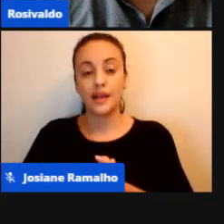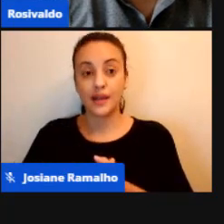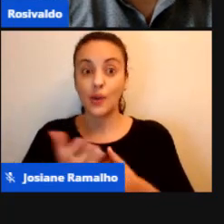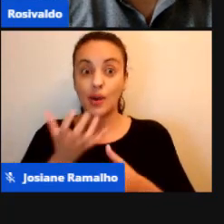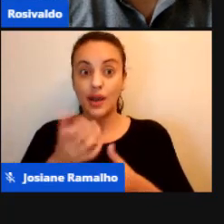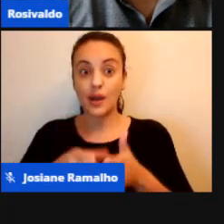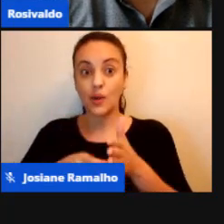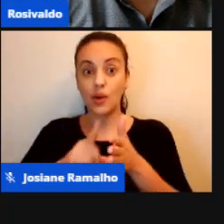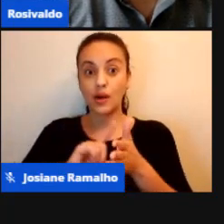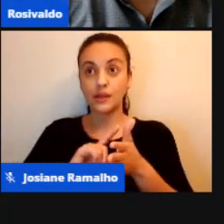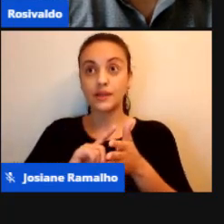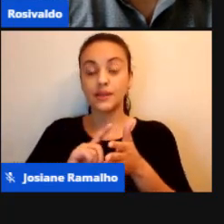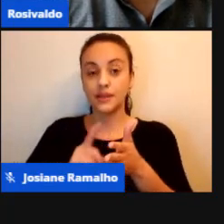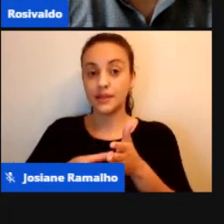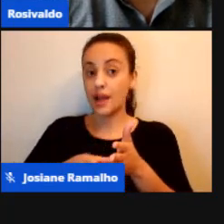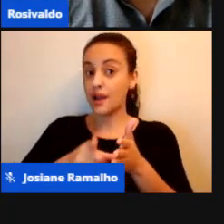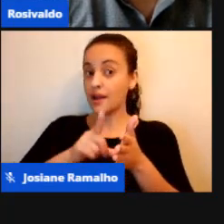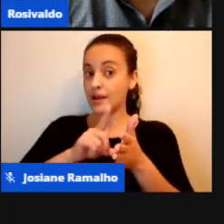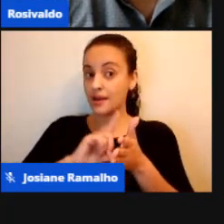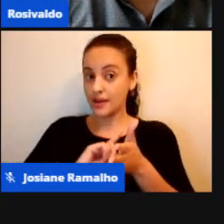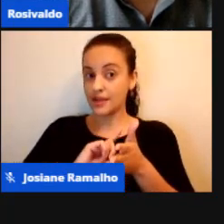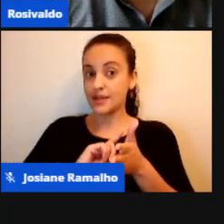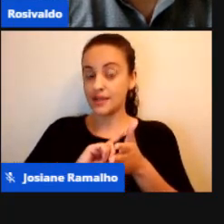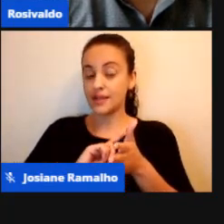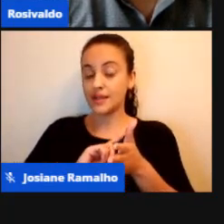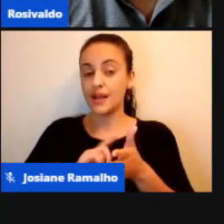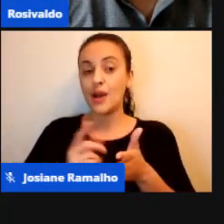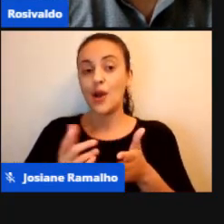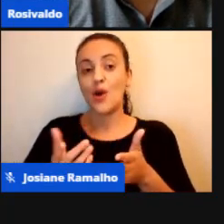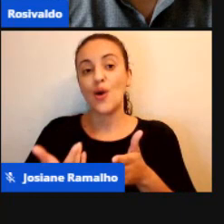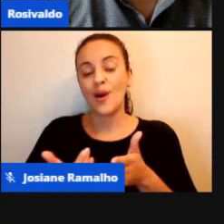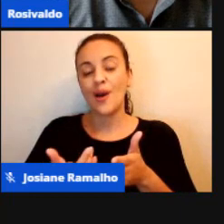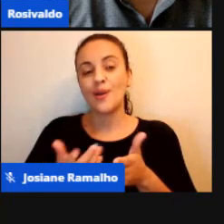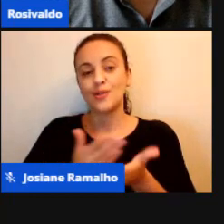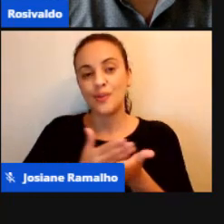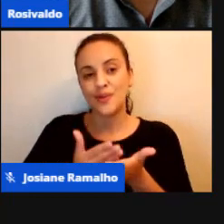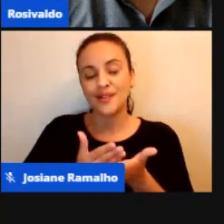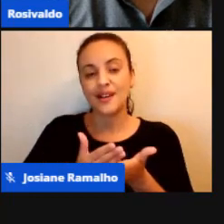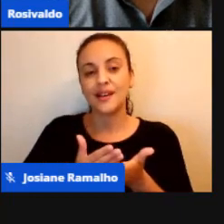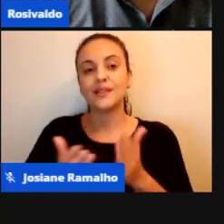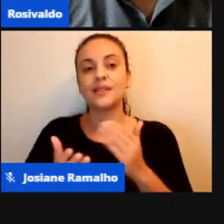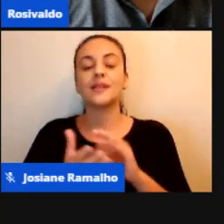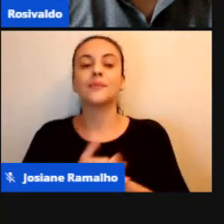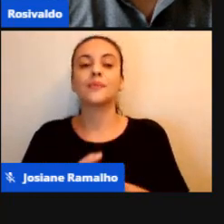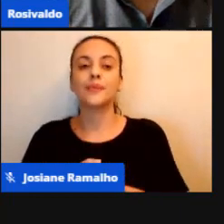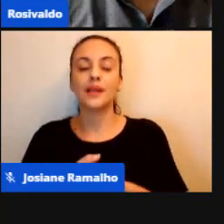começar, cumprimentar todos os professores, todos os colegas que vão nos ouvir depois.